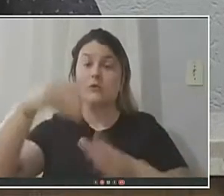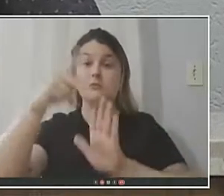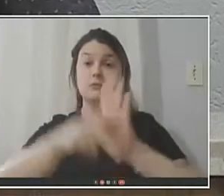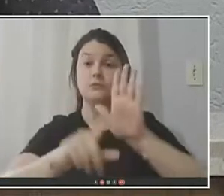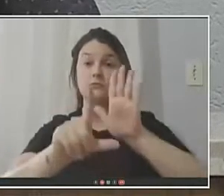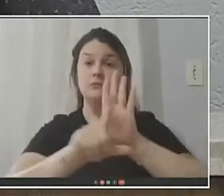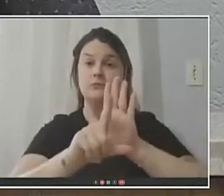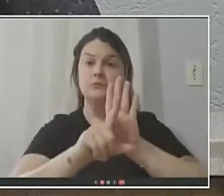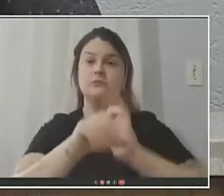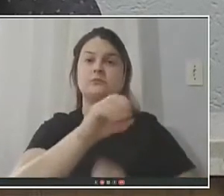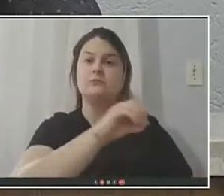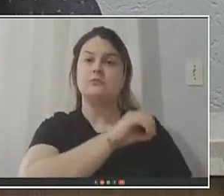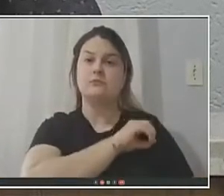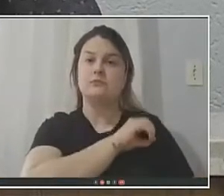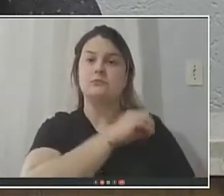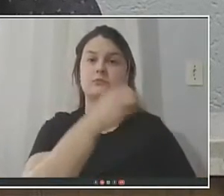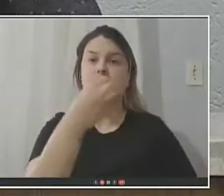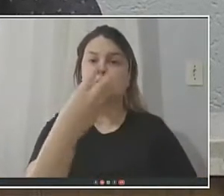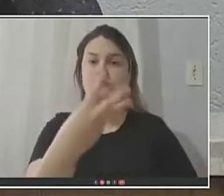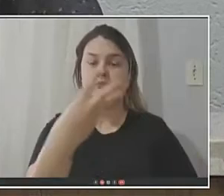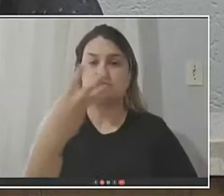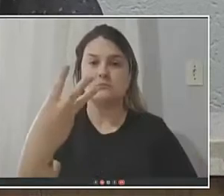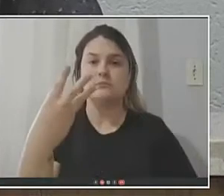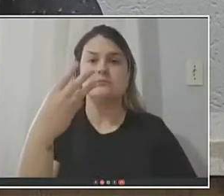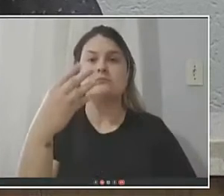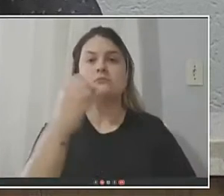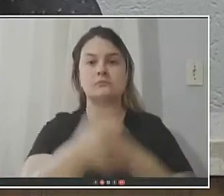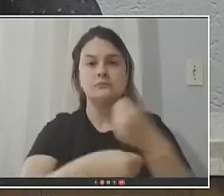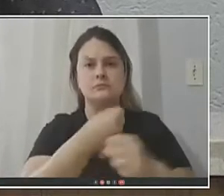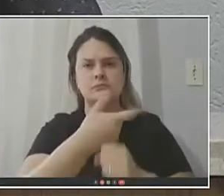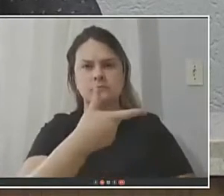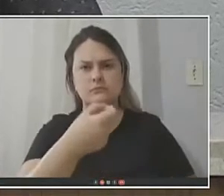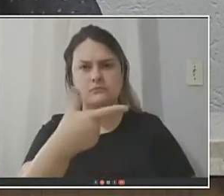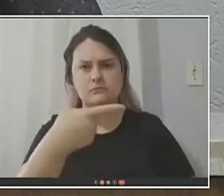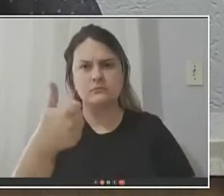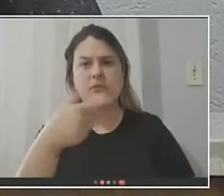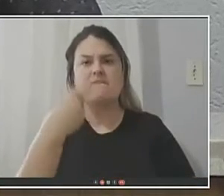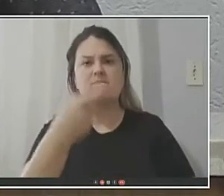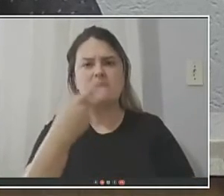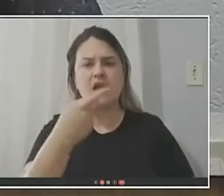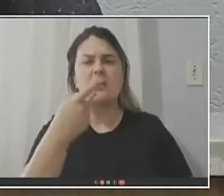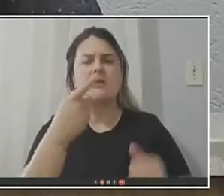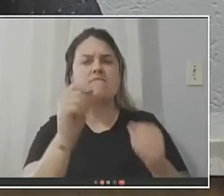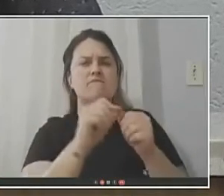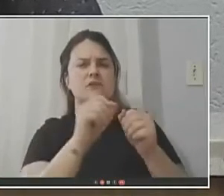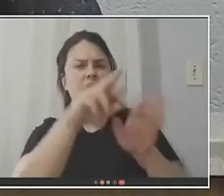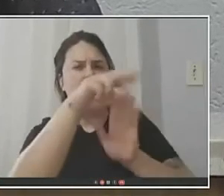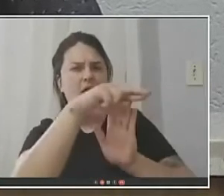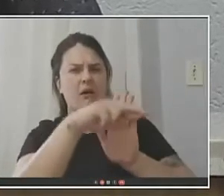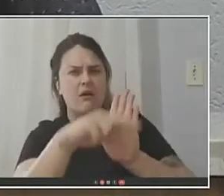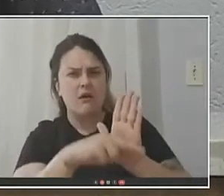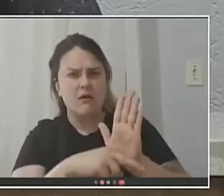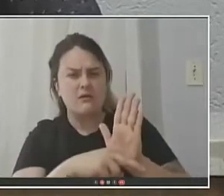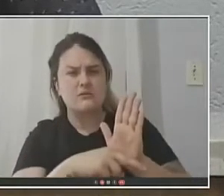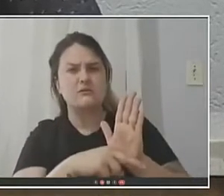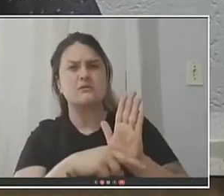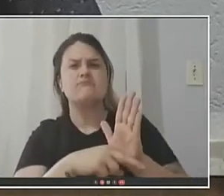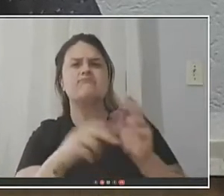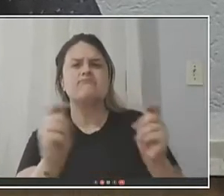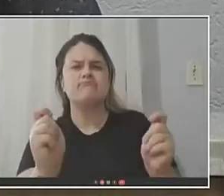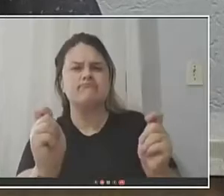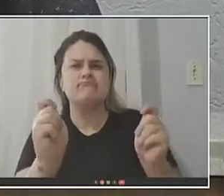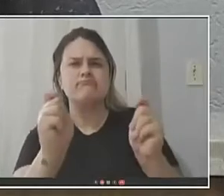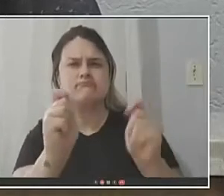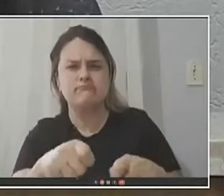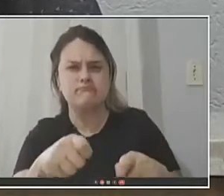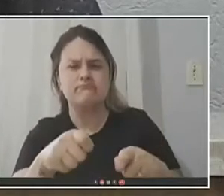ordinária número 36 de 2021. Dispõe sobre a regulamentação da concessão de benefícios